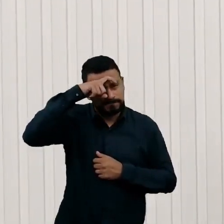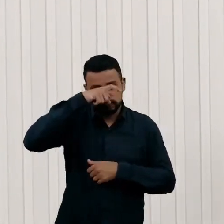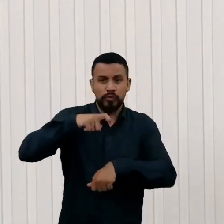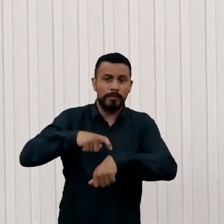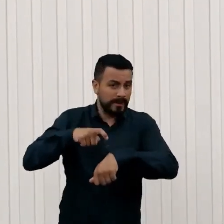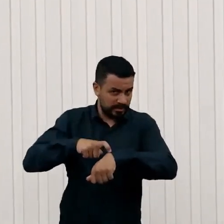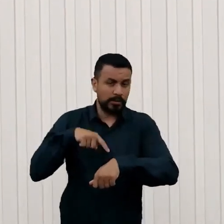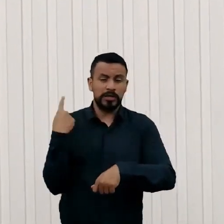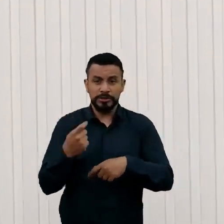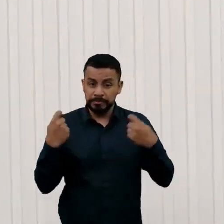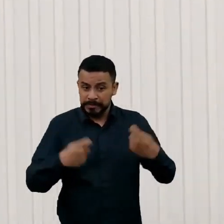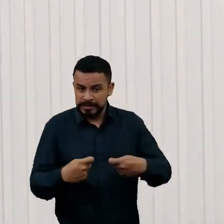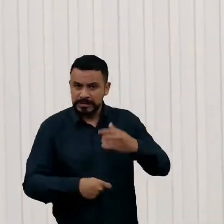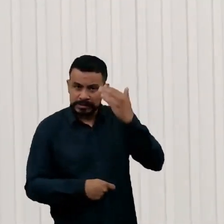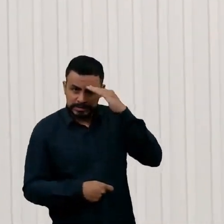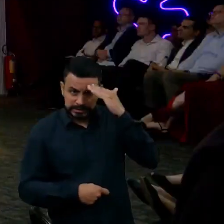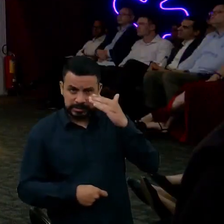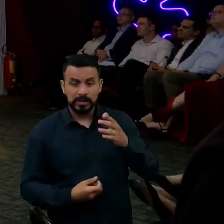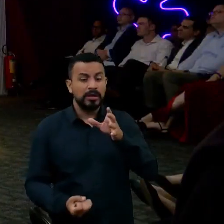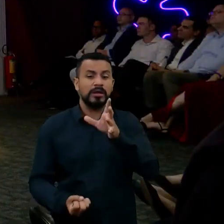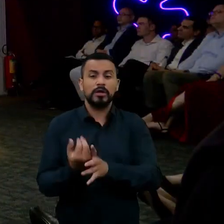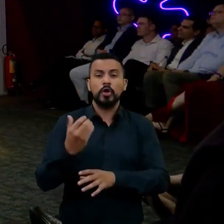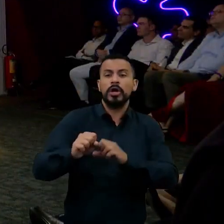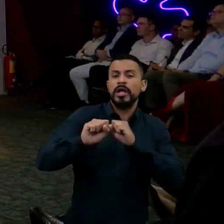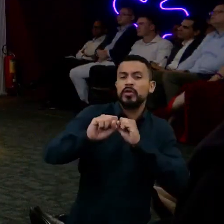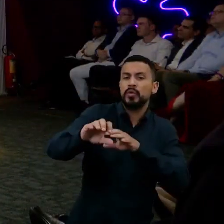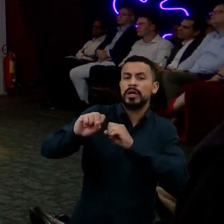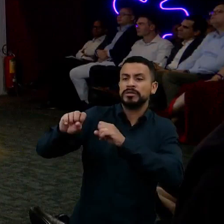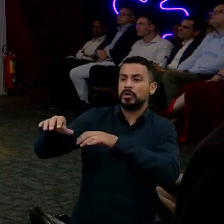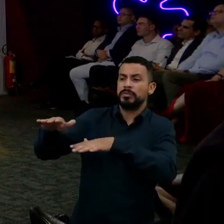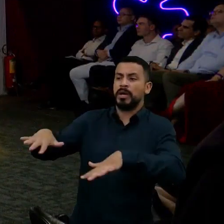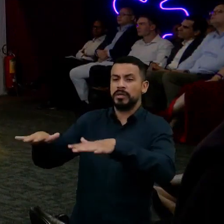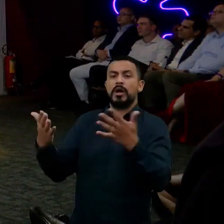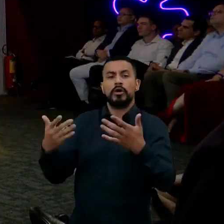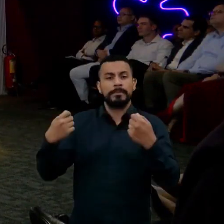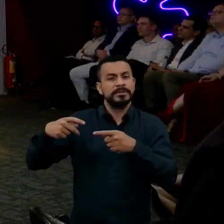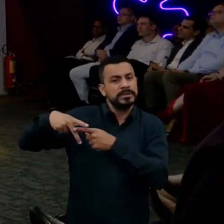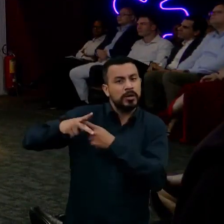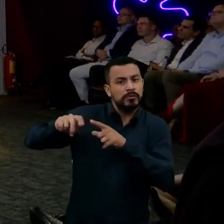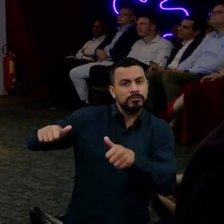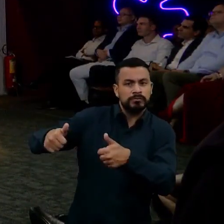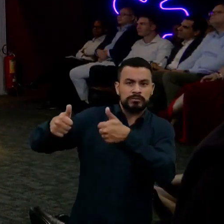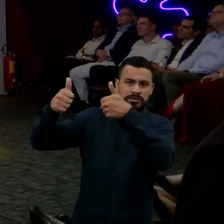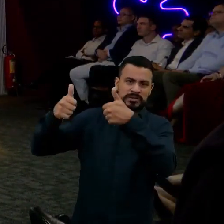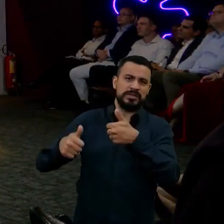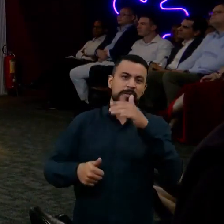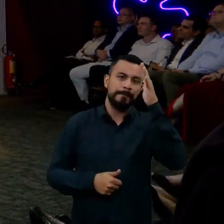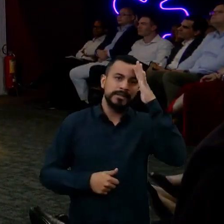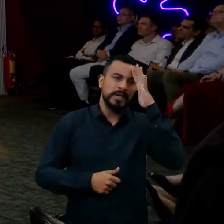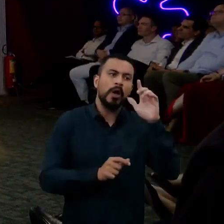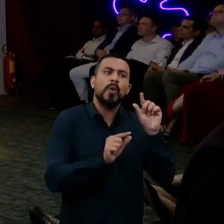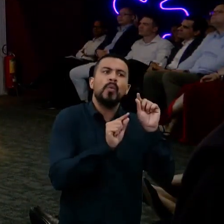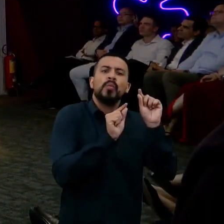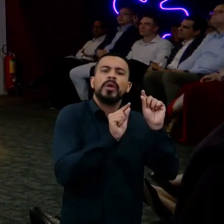a educação em massa e agora temos que buscar a sofisticação, temos que pensar o quê e não como. Claro que como que vamos